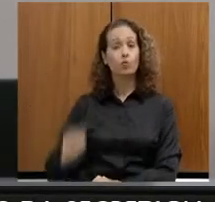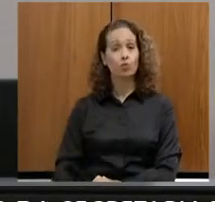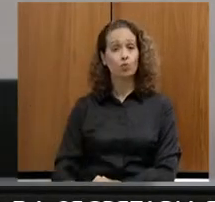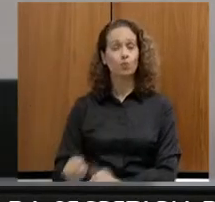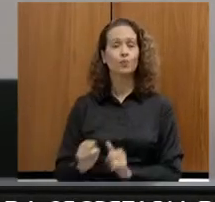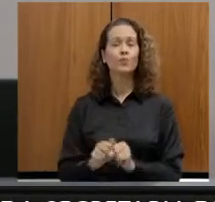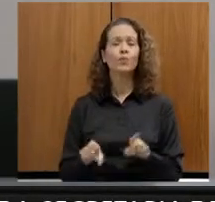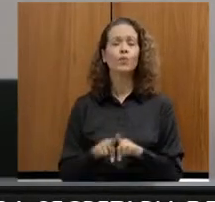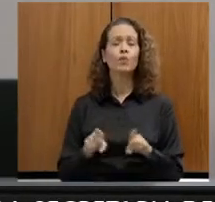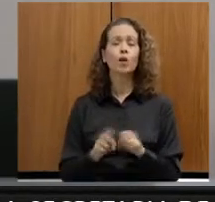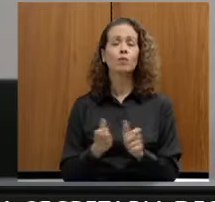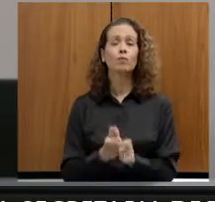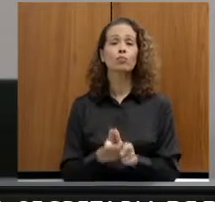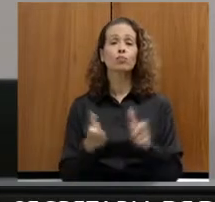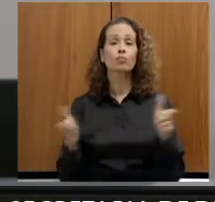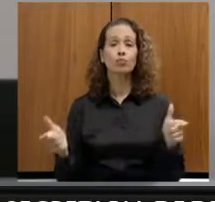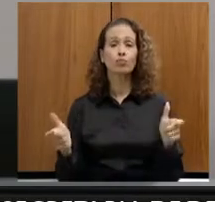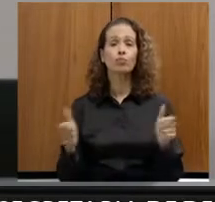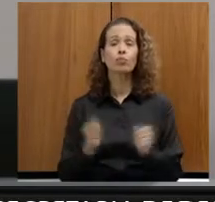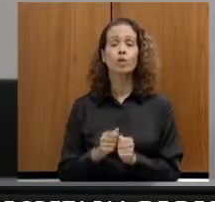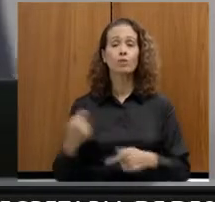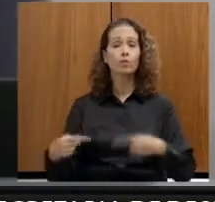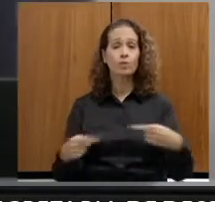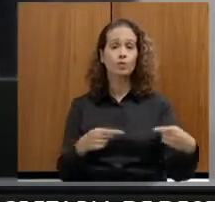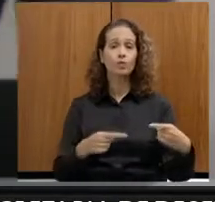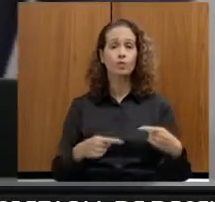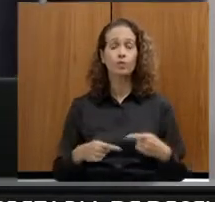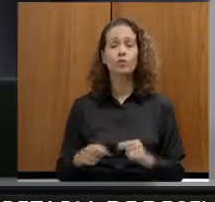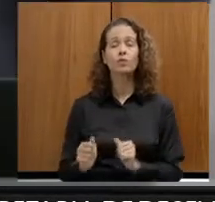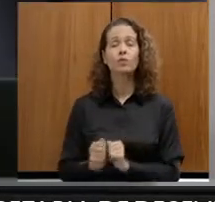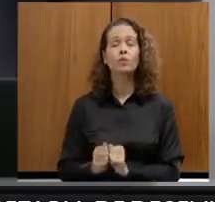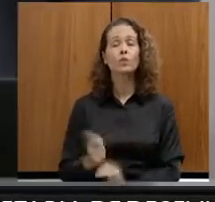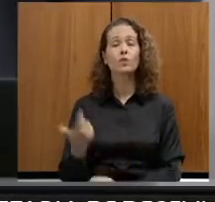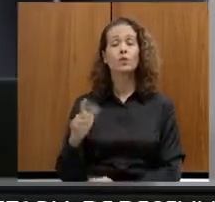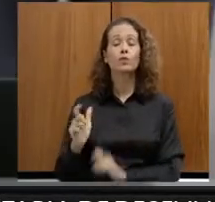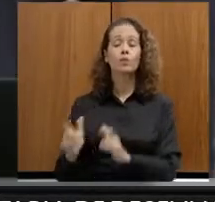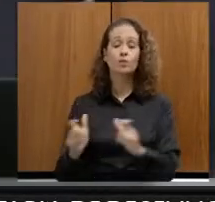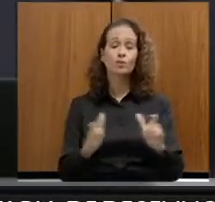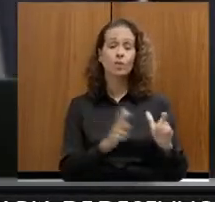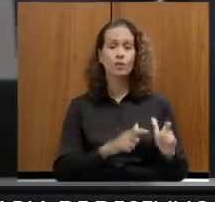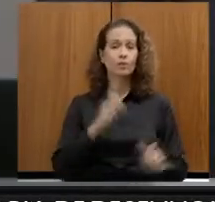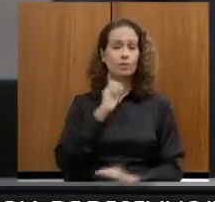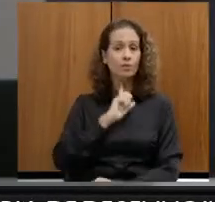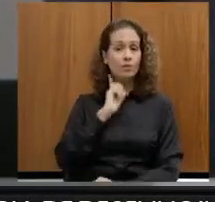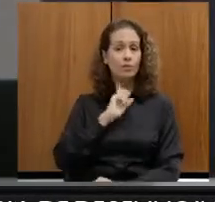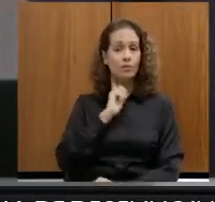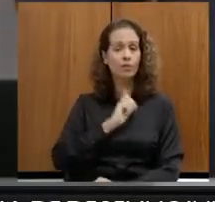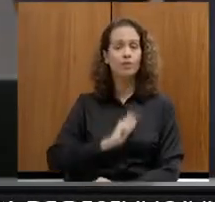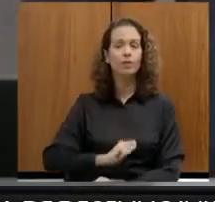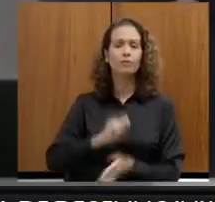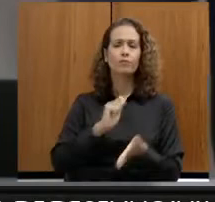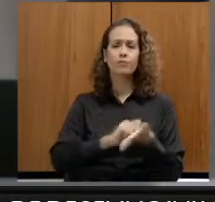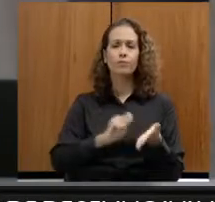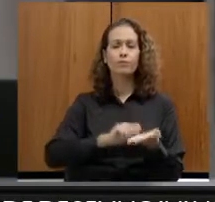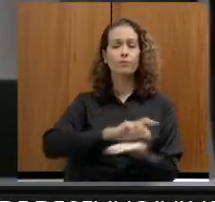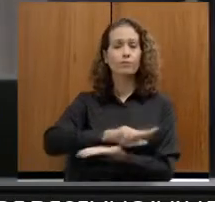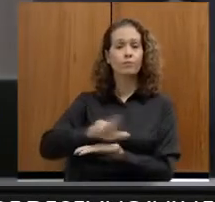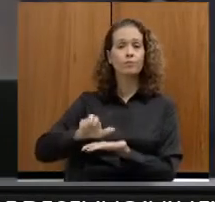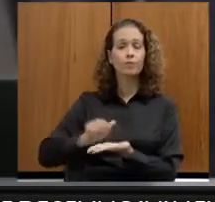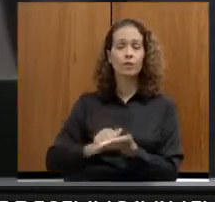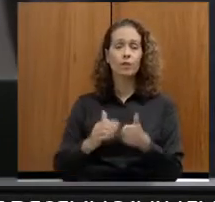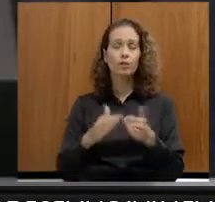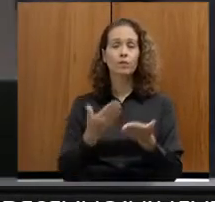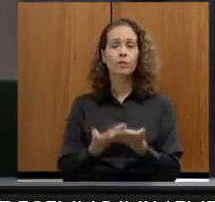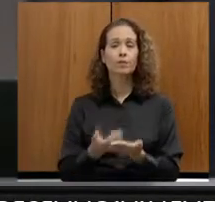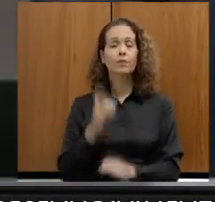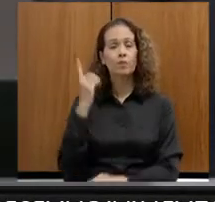a ampliação dessa importante política pública para as outras regiões de Minas. Autores do requerimento,